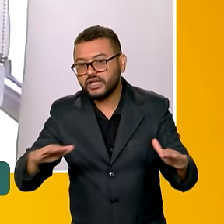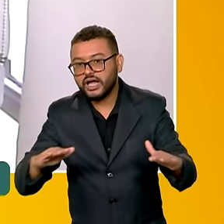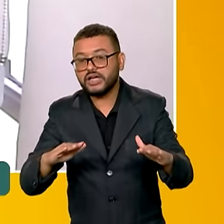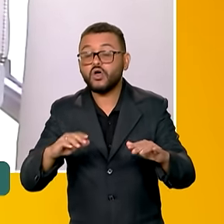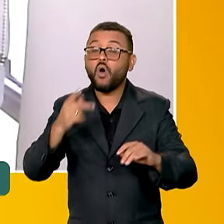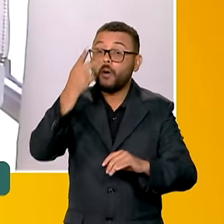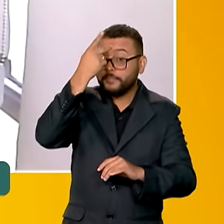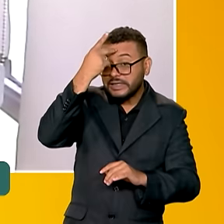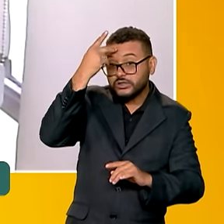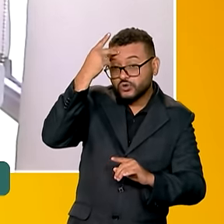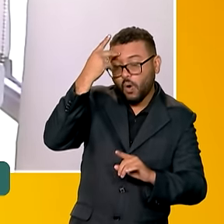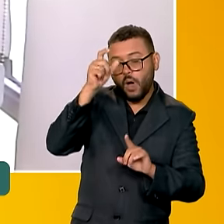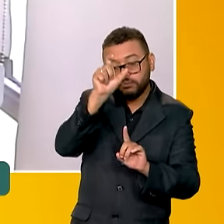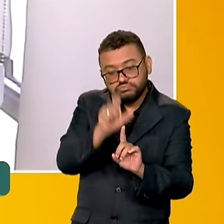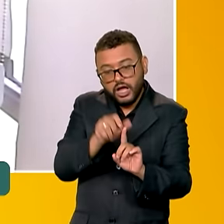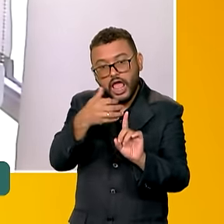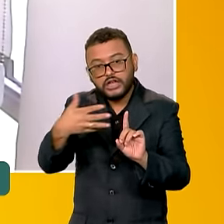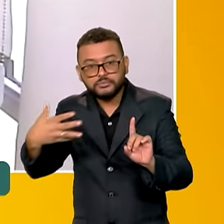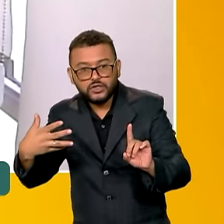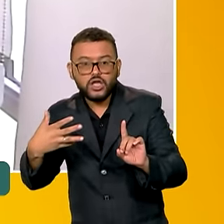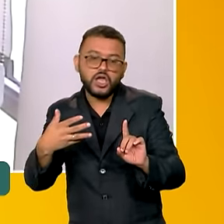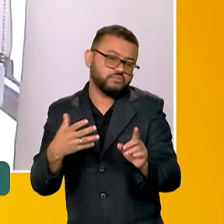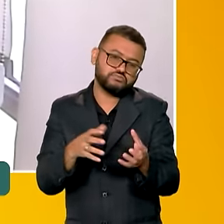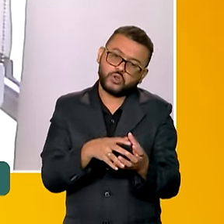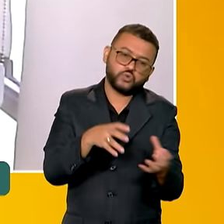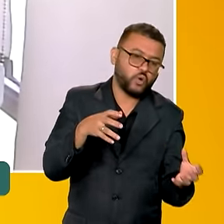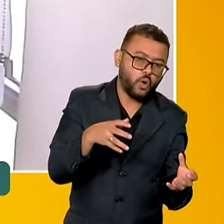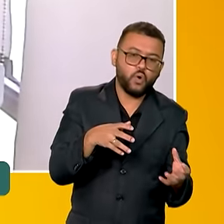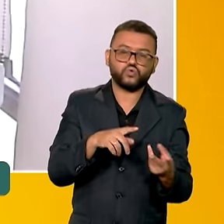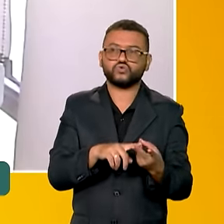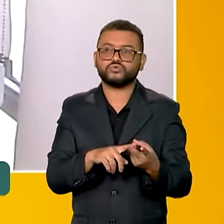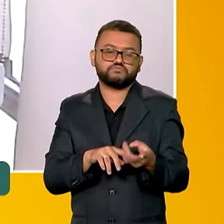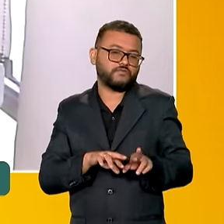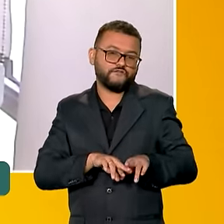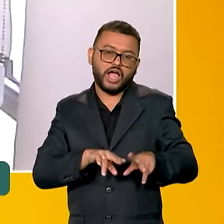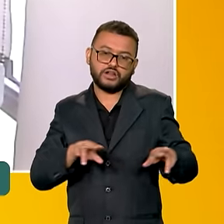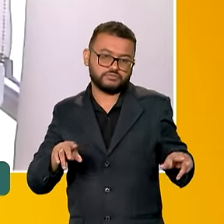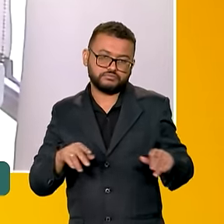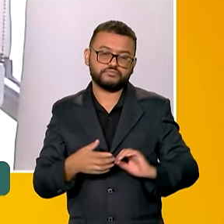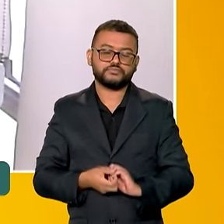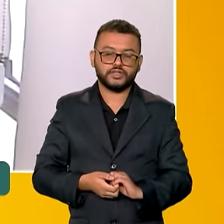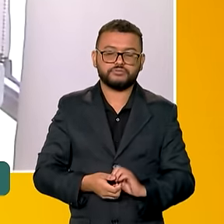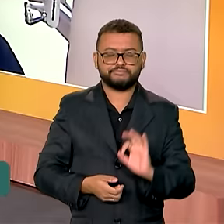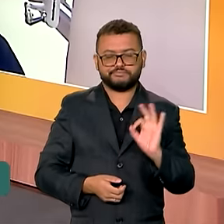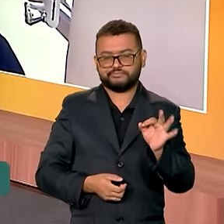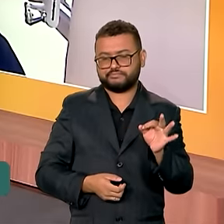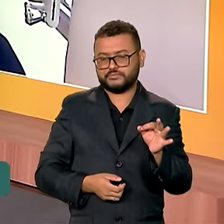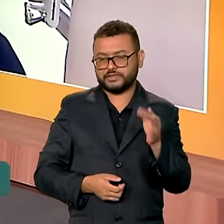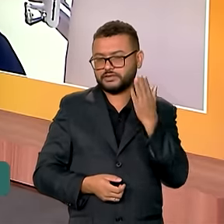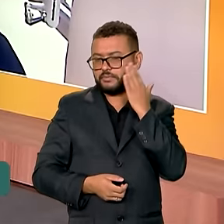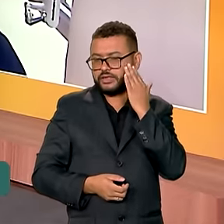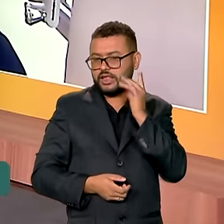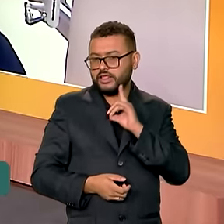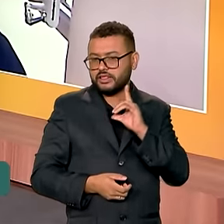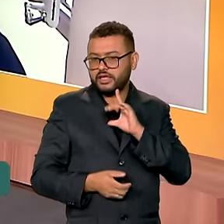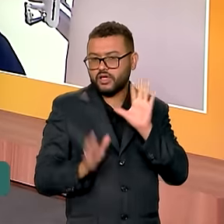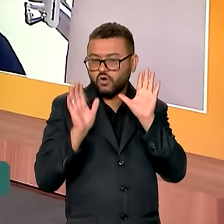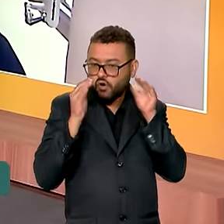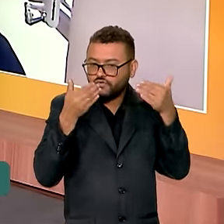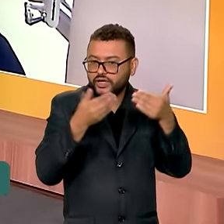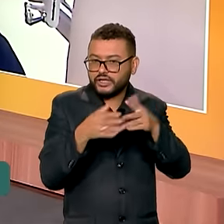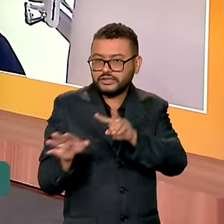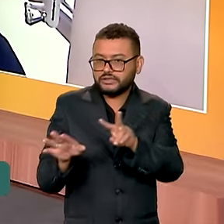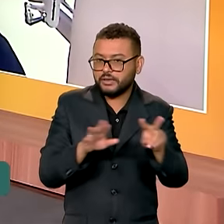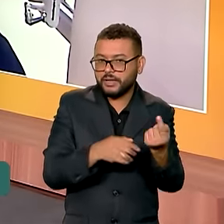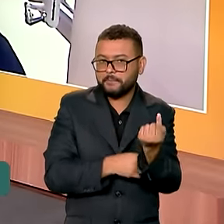LGBTQIA+, pessoas idosas, e por aí em diante. Certo. Teve uma conferência na semana